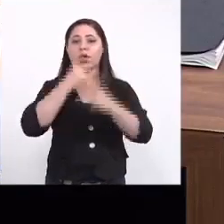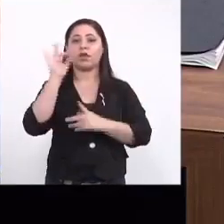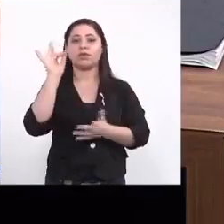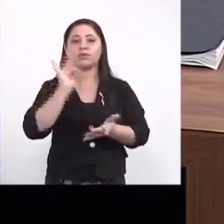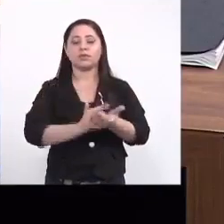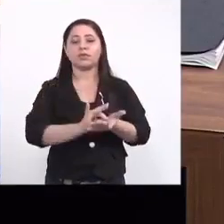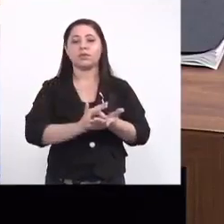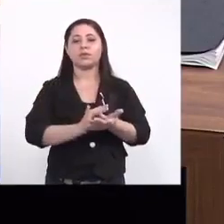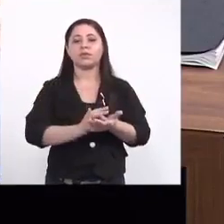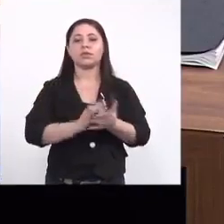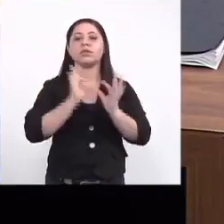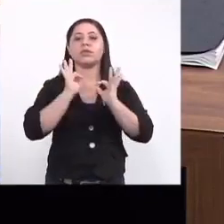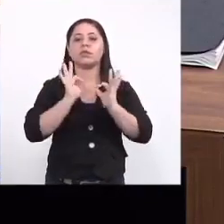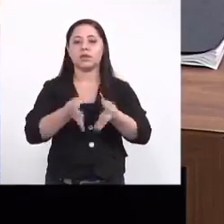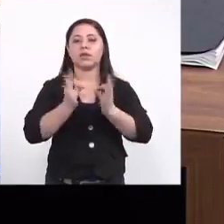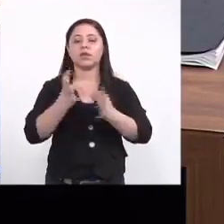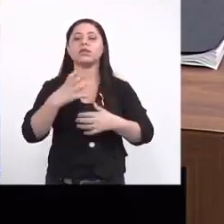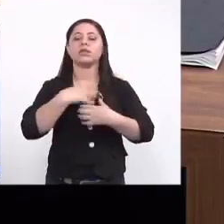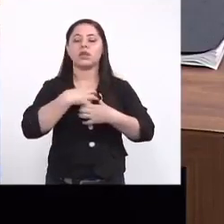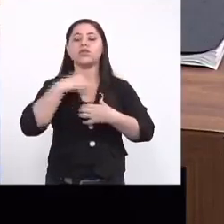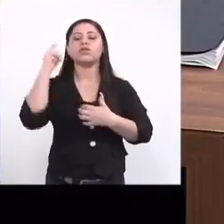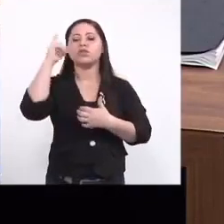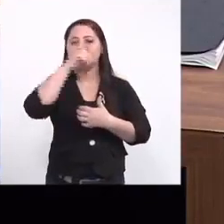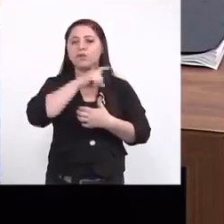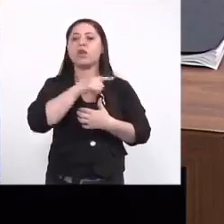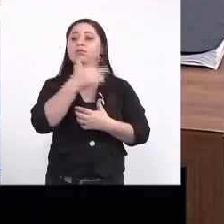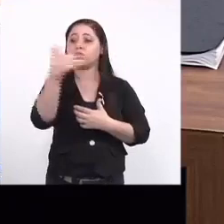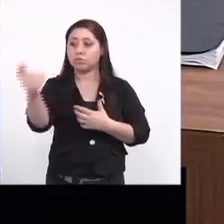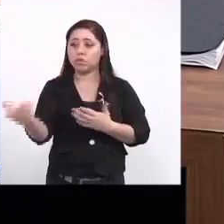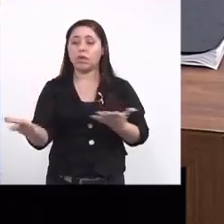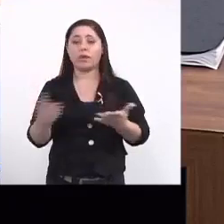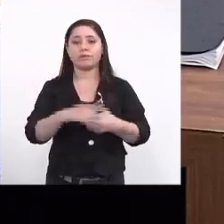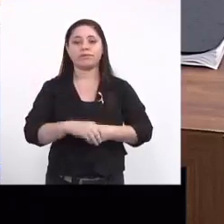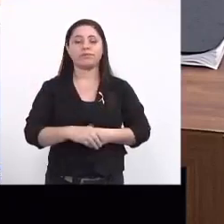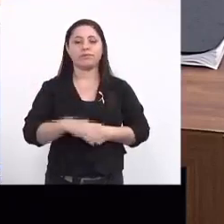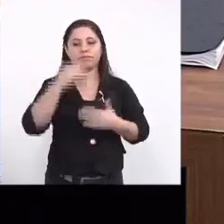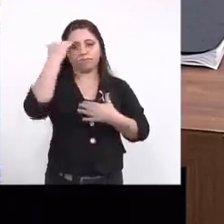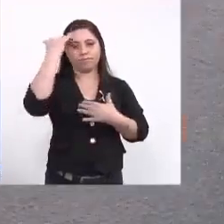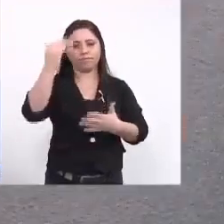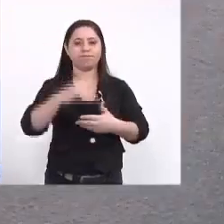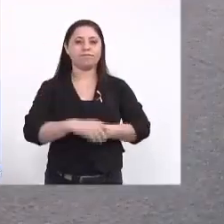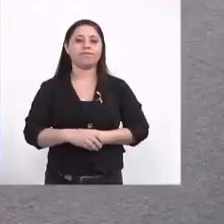mas eu tenho certeza que ele sente toda a dificuldade que vocês têm tá? Obrigado